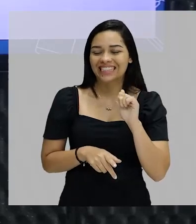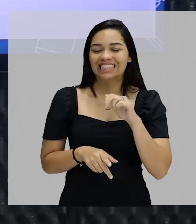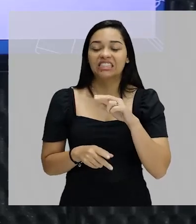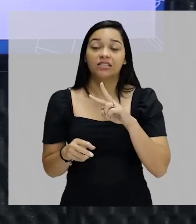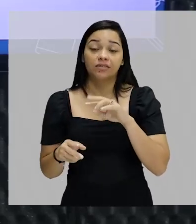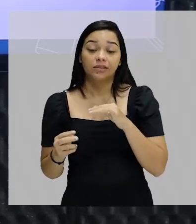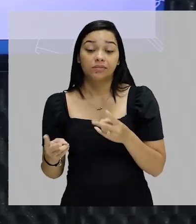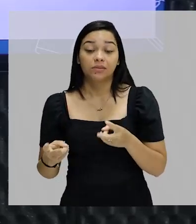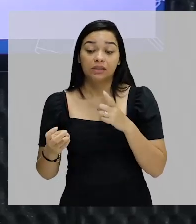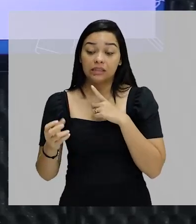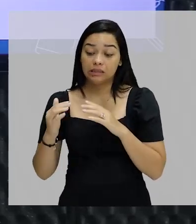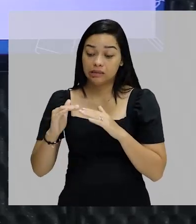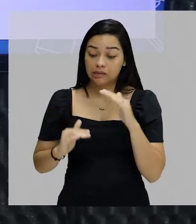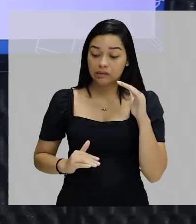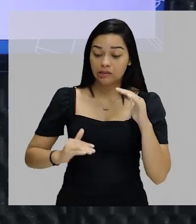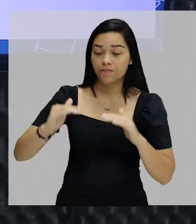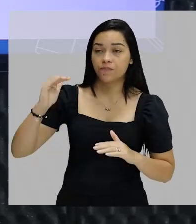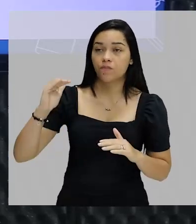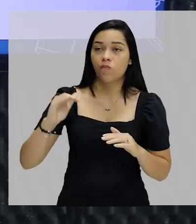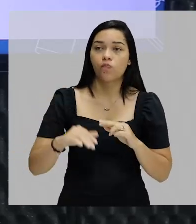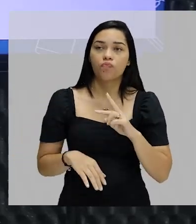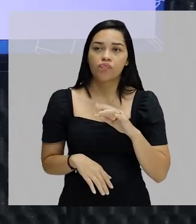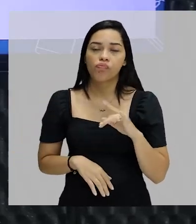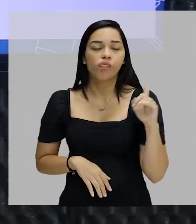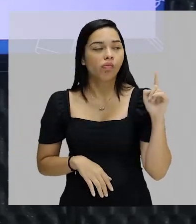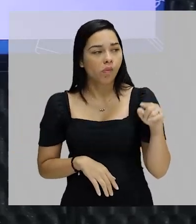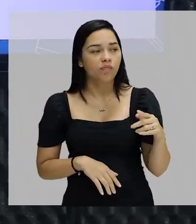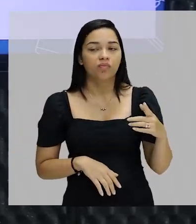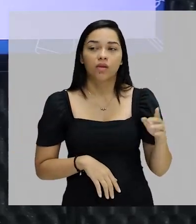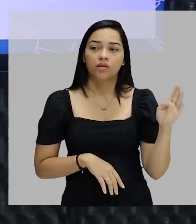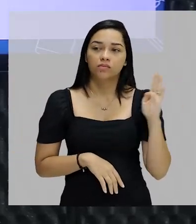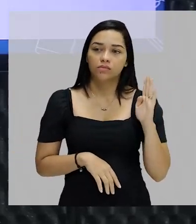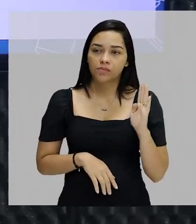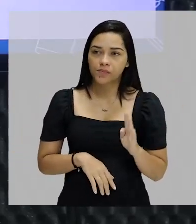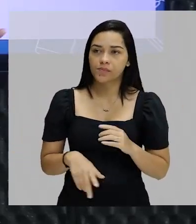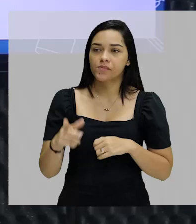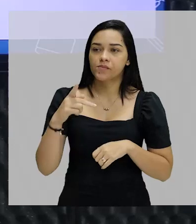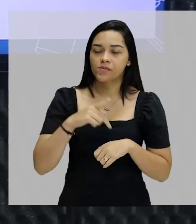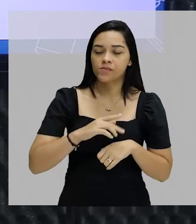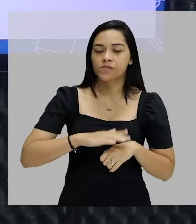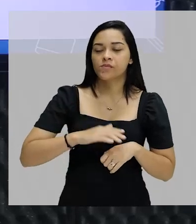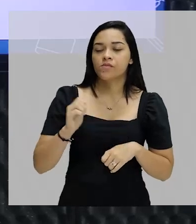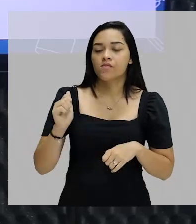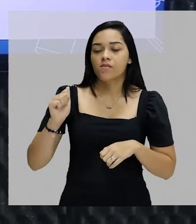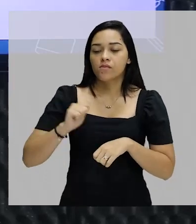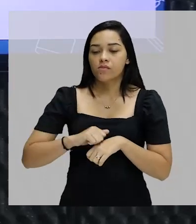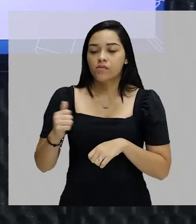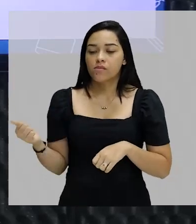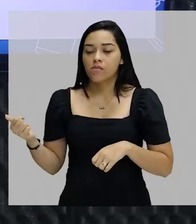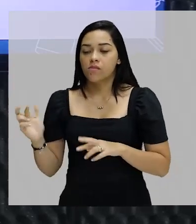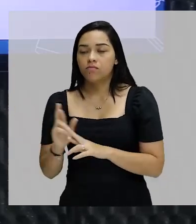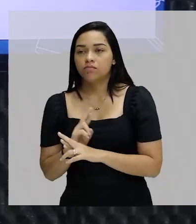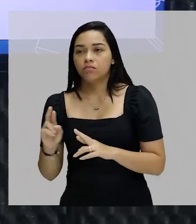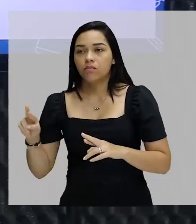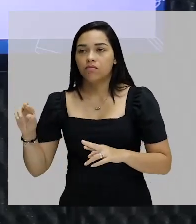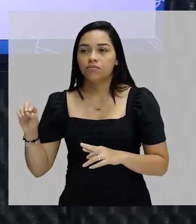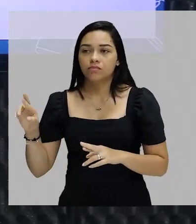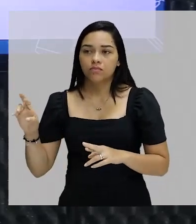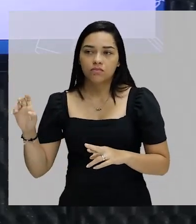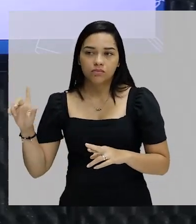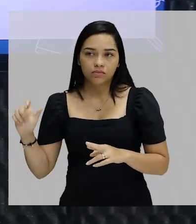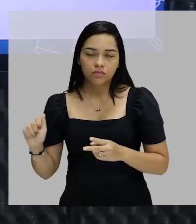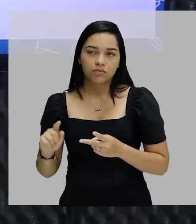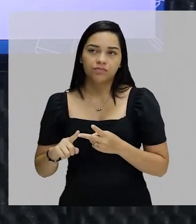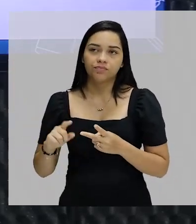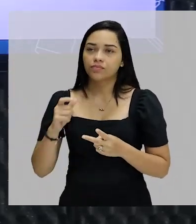que existe uma disparidade. Aí você vai dizer, ah, então o Brasil é um país mais pobre em relação à Noruega, ou à Suíça,